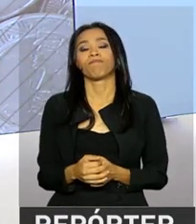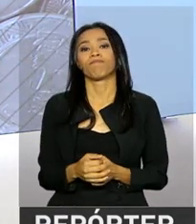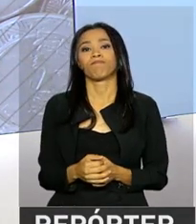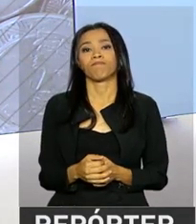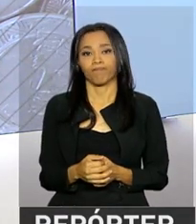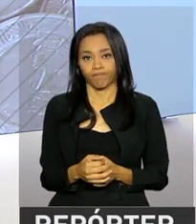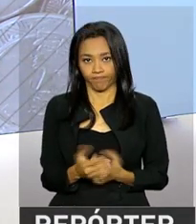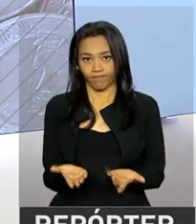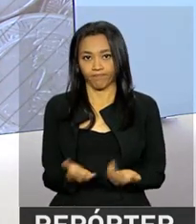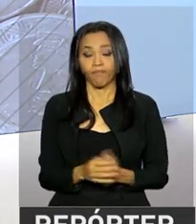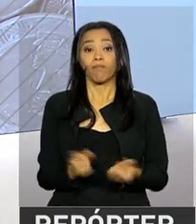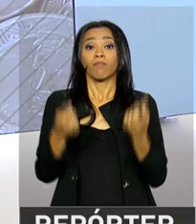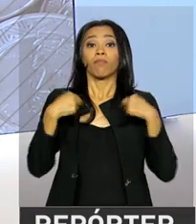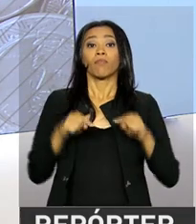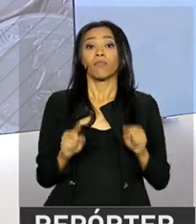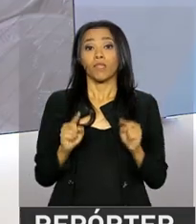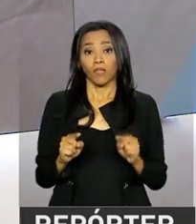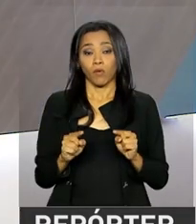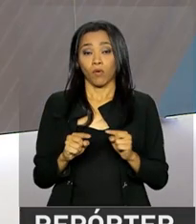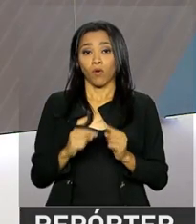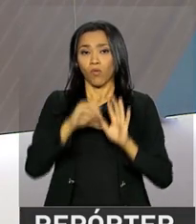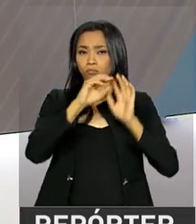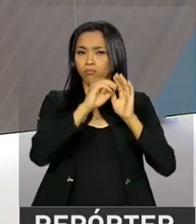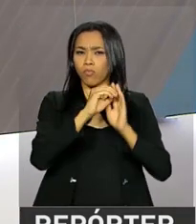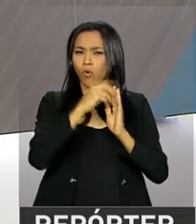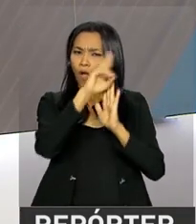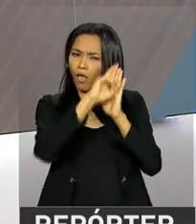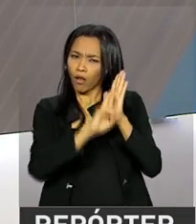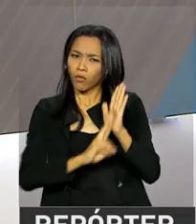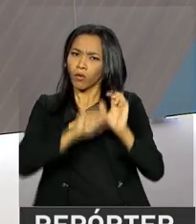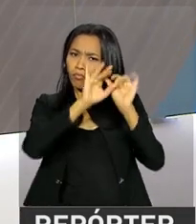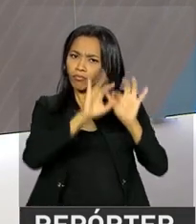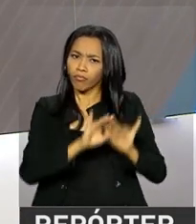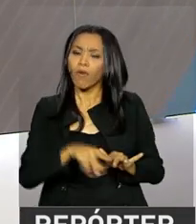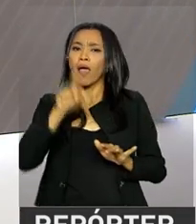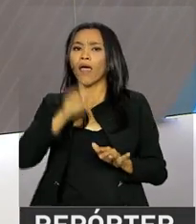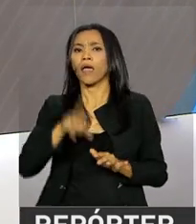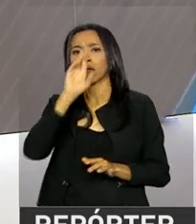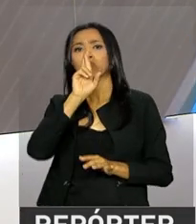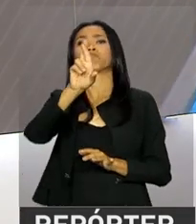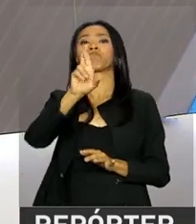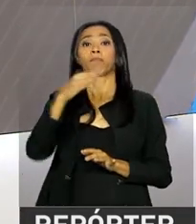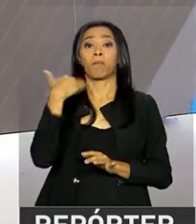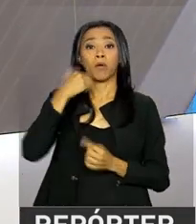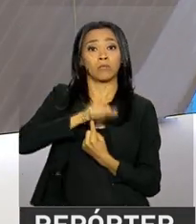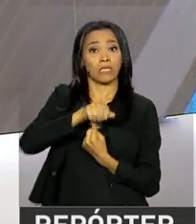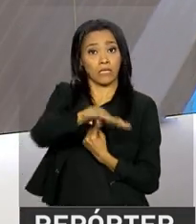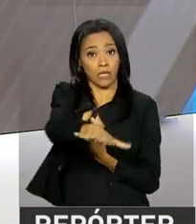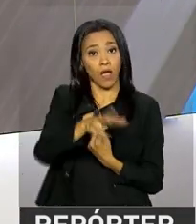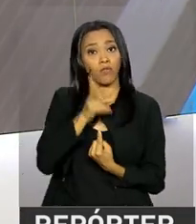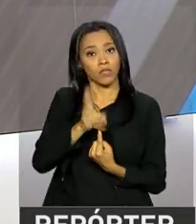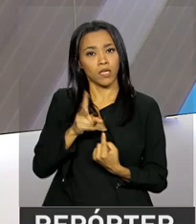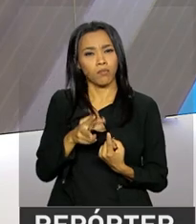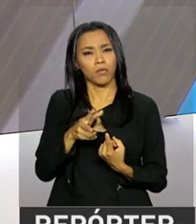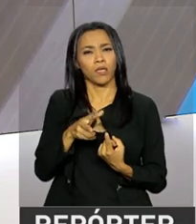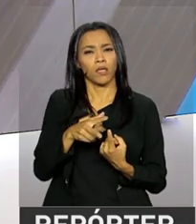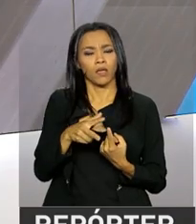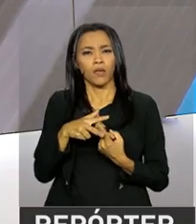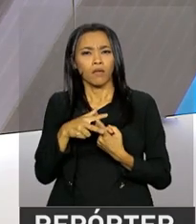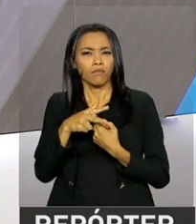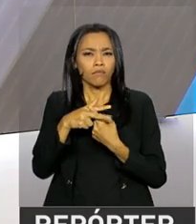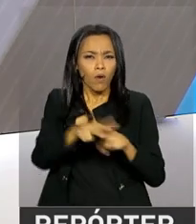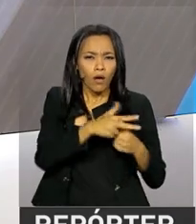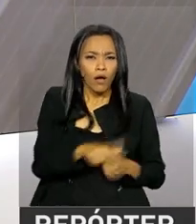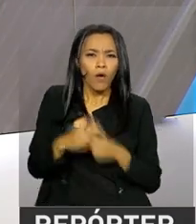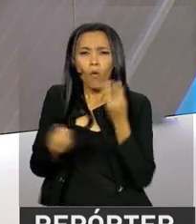Em 2017, o golete em focos é divulgado toda semana pelo Banco Central com a atualização das projeções do mercado